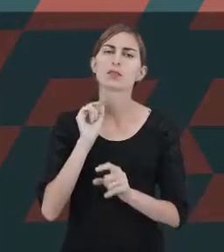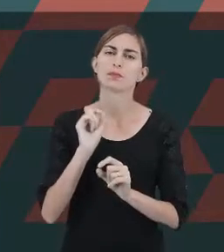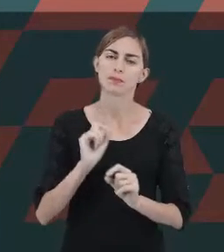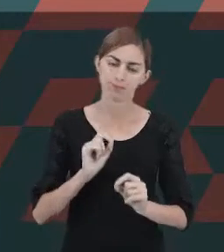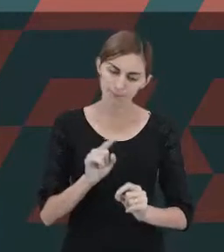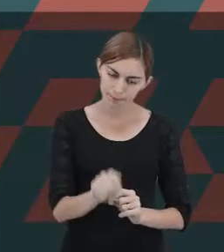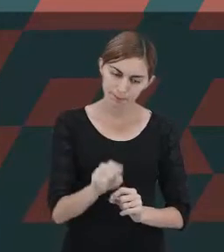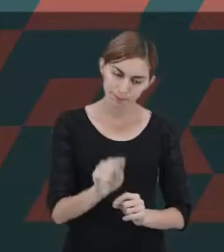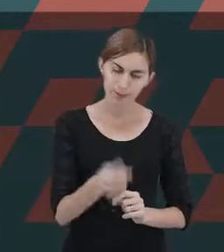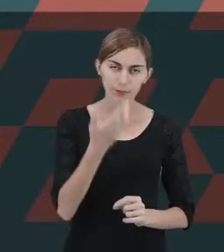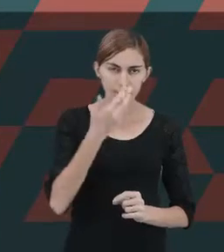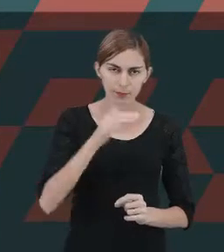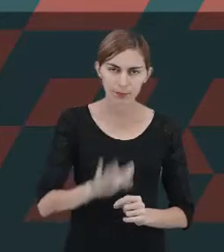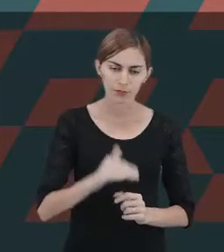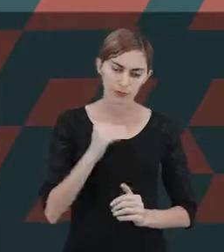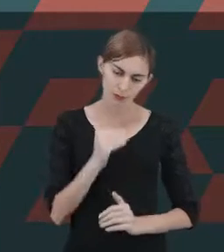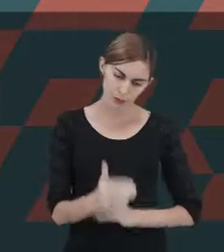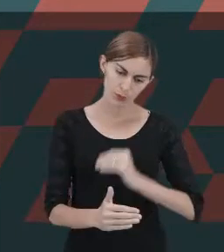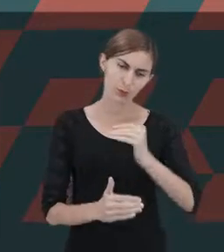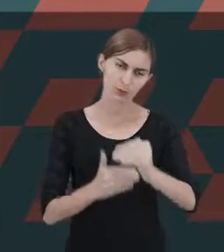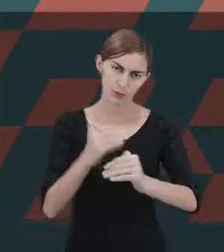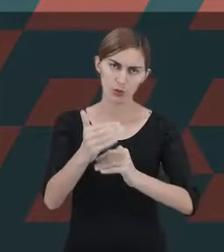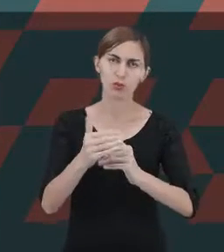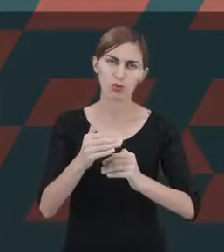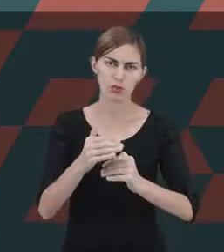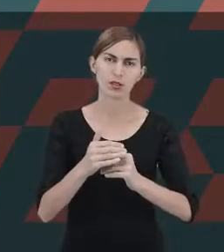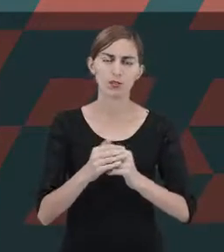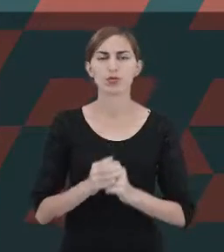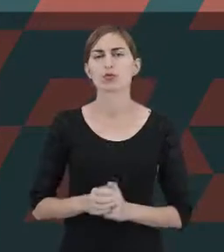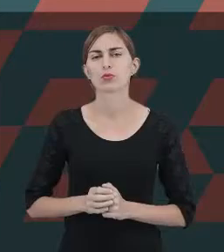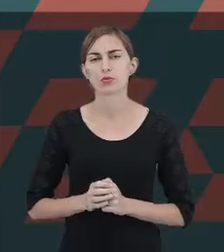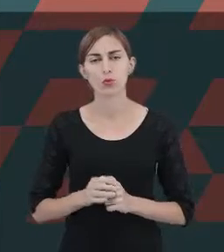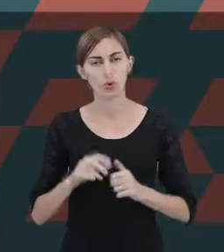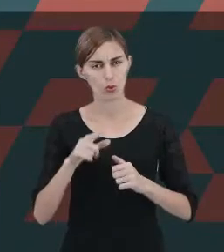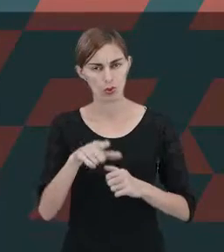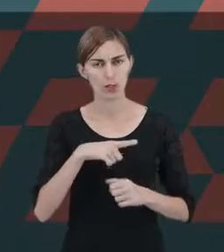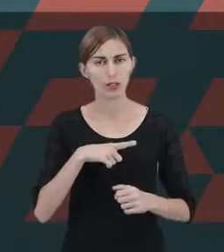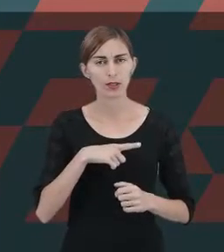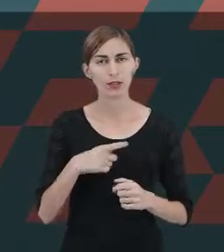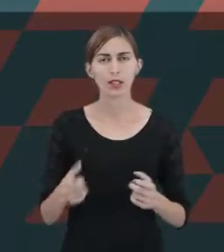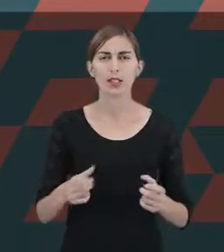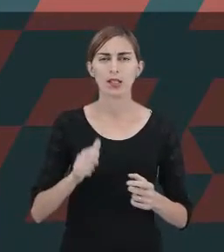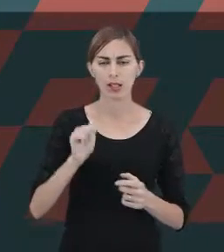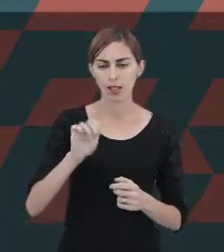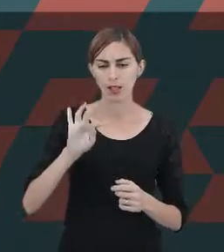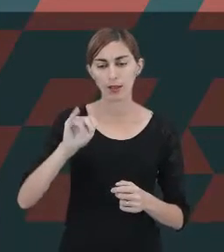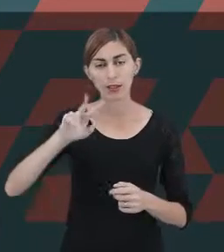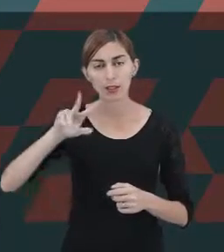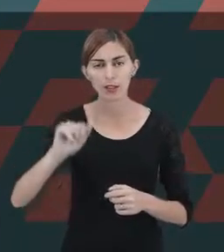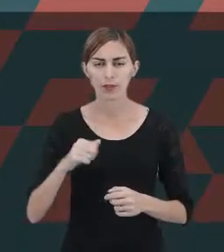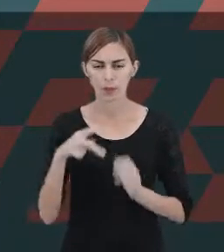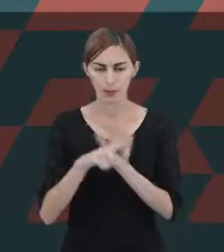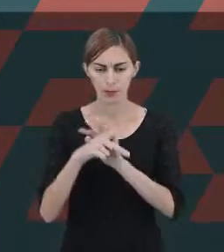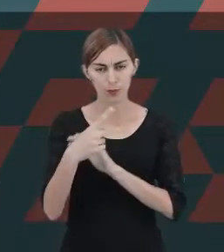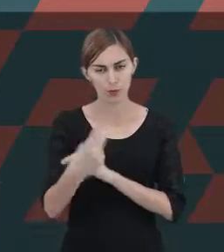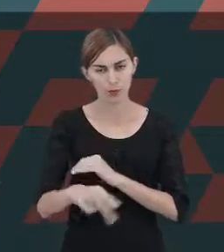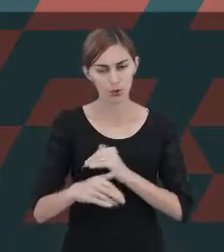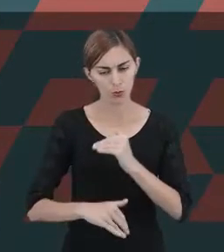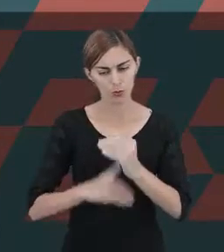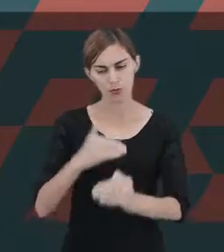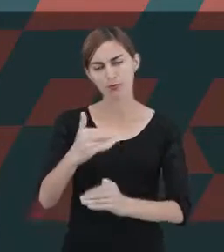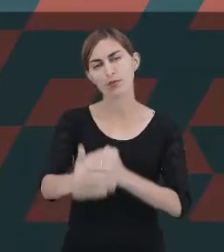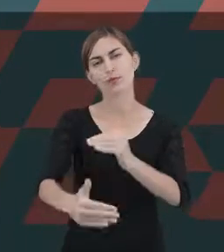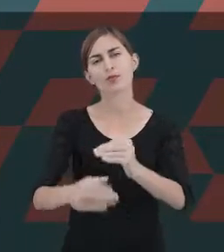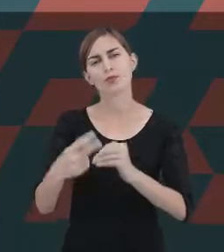a ter, no processo de seu desenvolvimento, uma construção ativa ao seu próprio desenvolvimento.